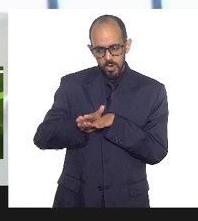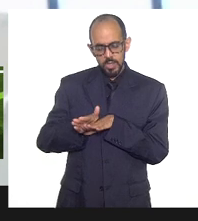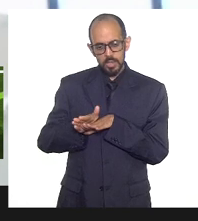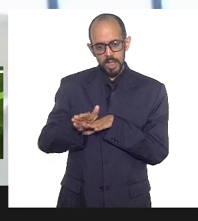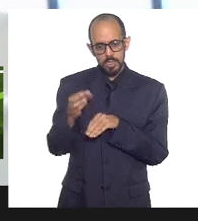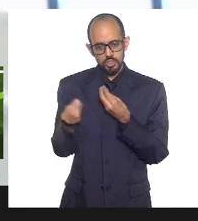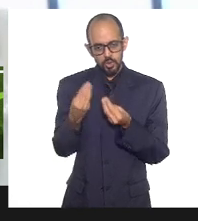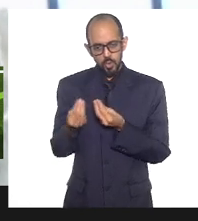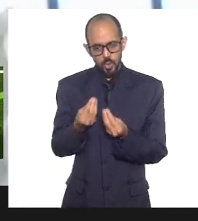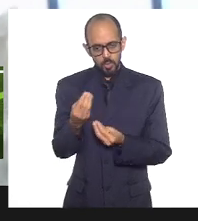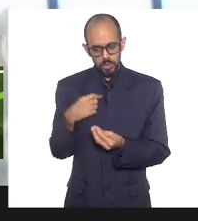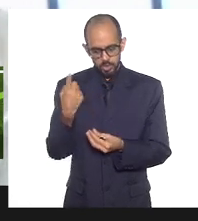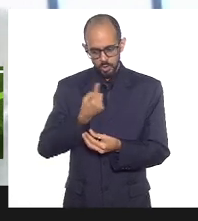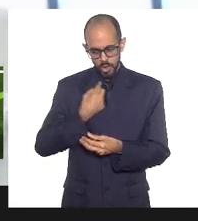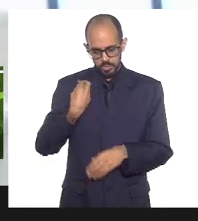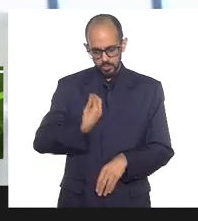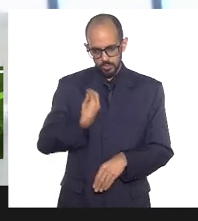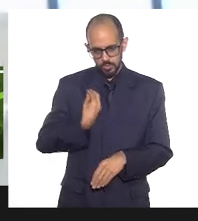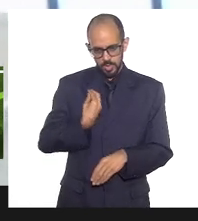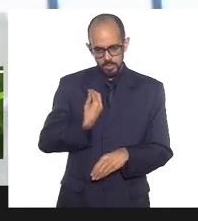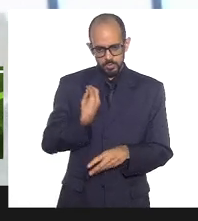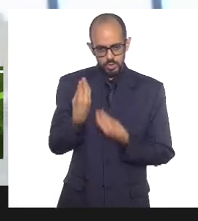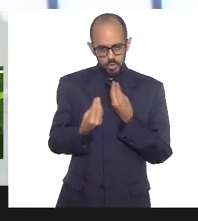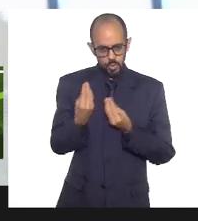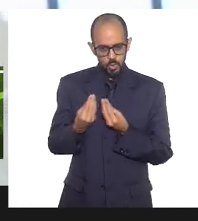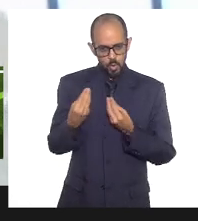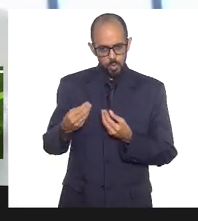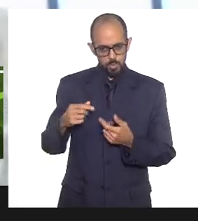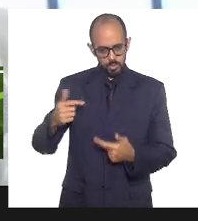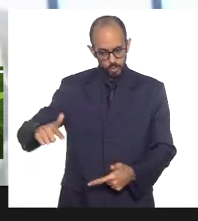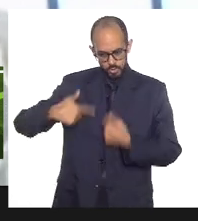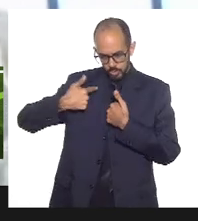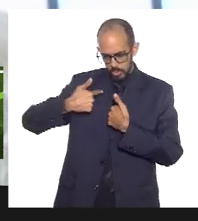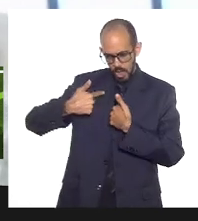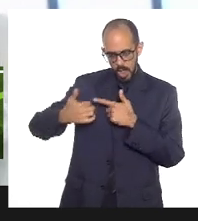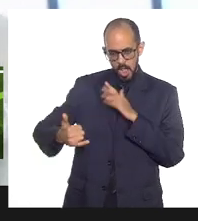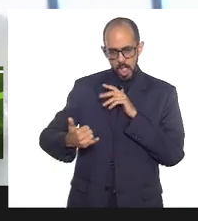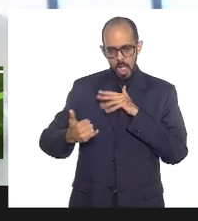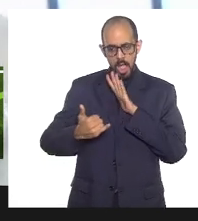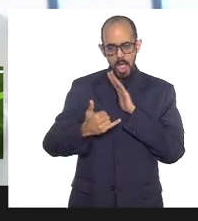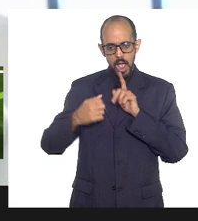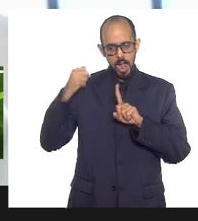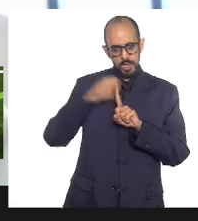vivemos e de que maneira estamos sendo agredidos? Alguns não têm noção,